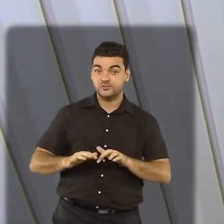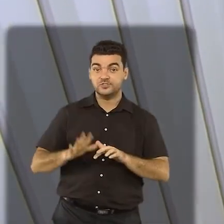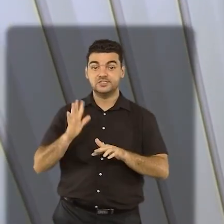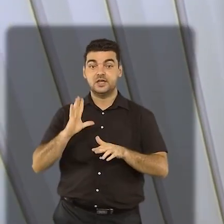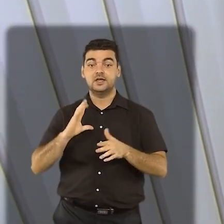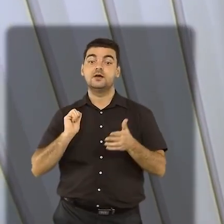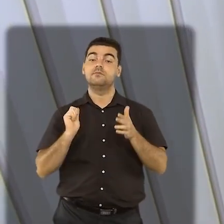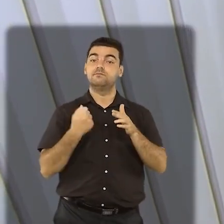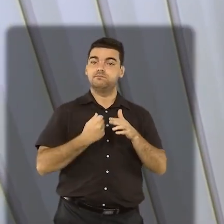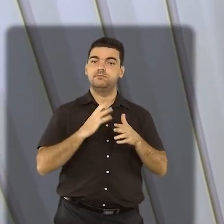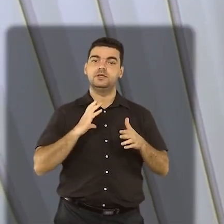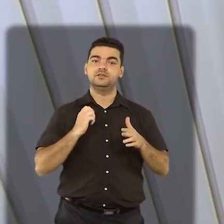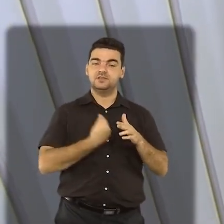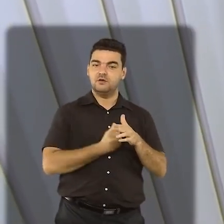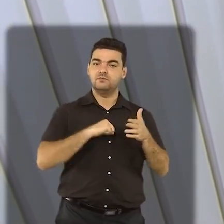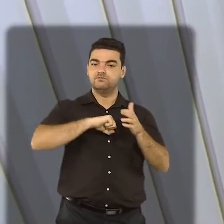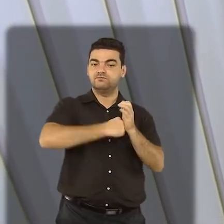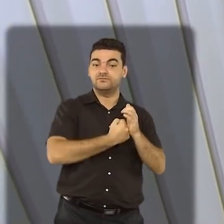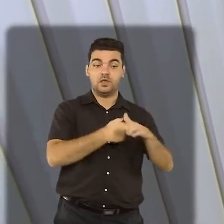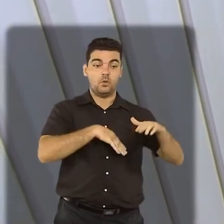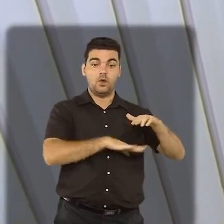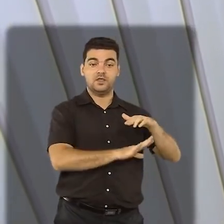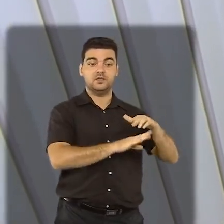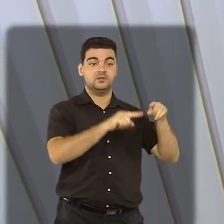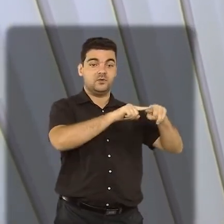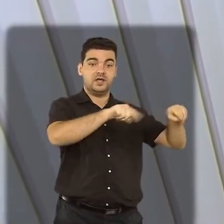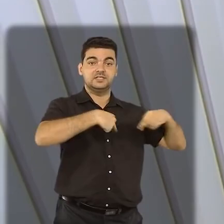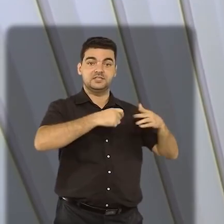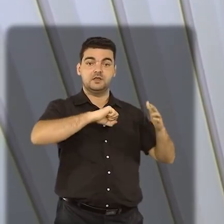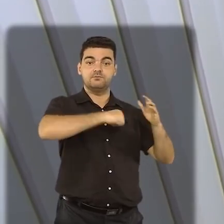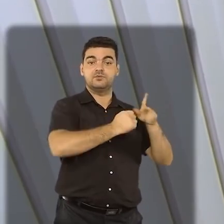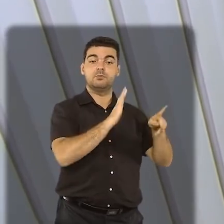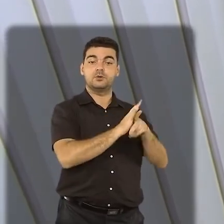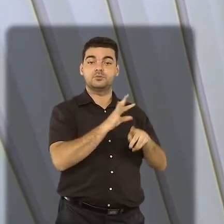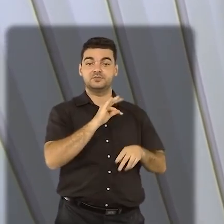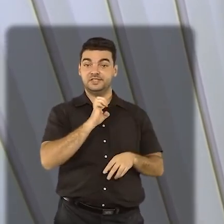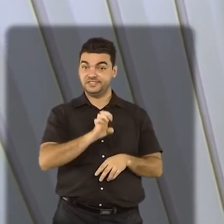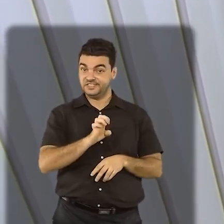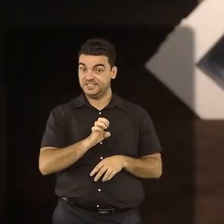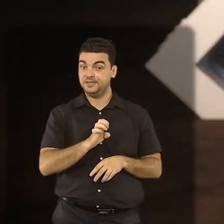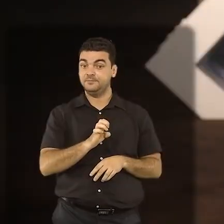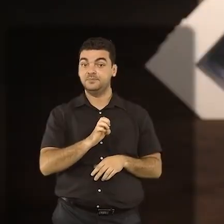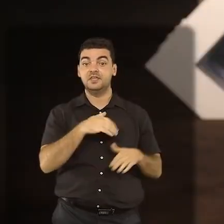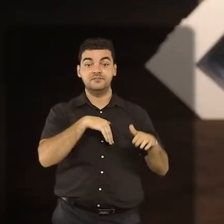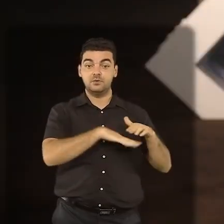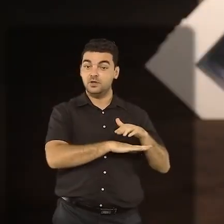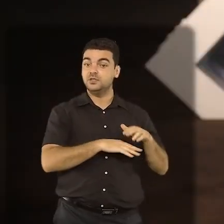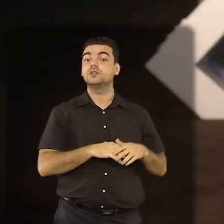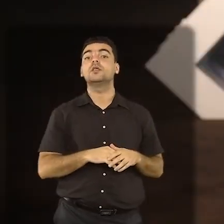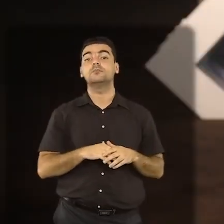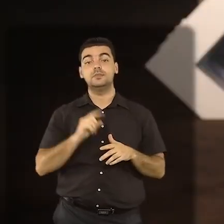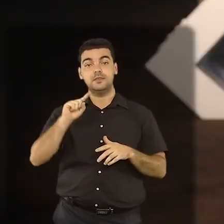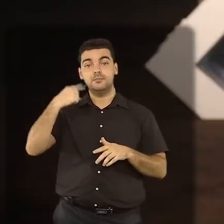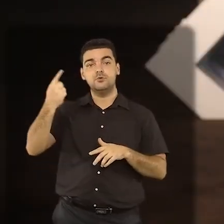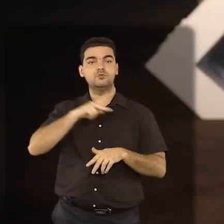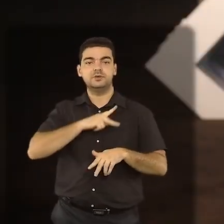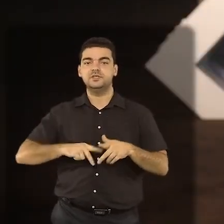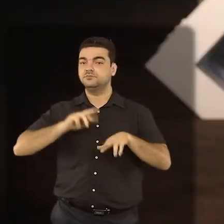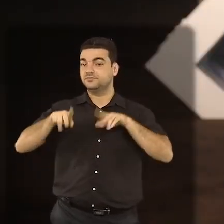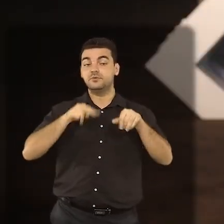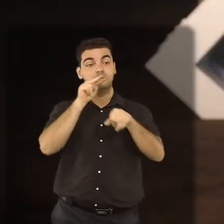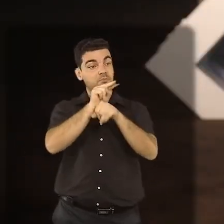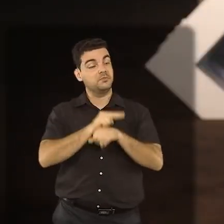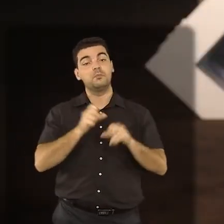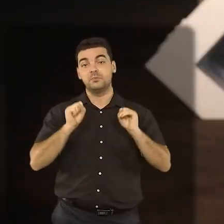assinados e lacrados é então guardada em uma sala-cofre no TSE, ficando disponível para verificação a